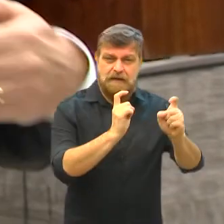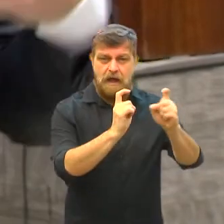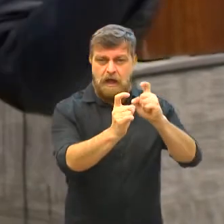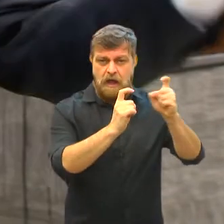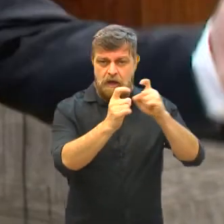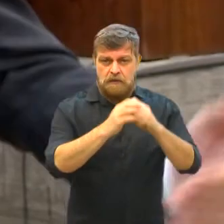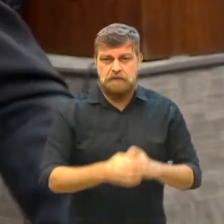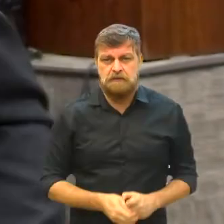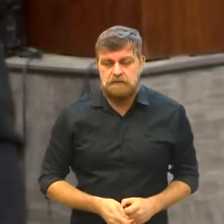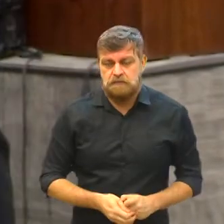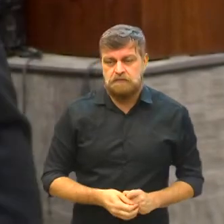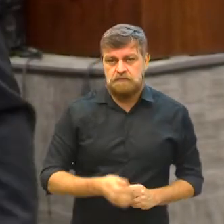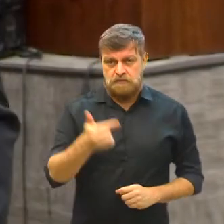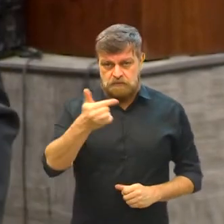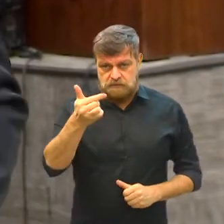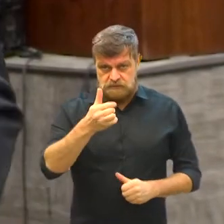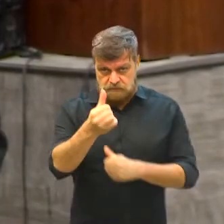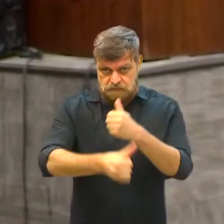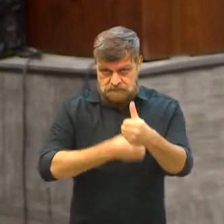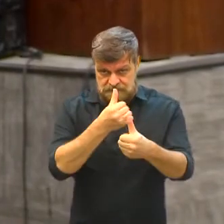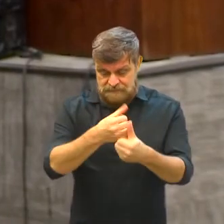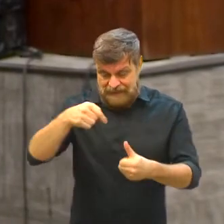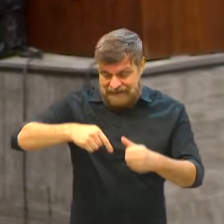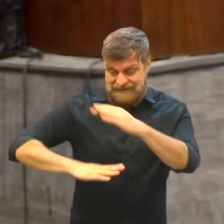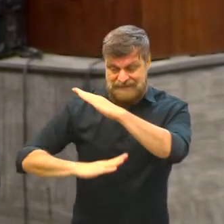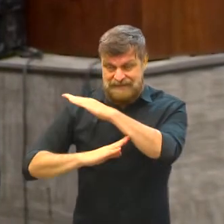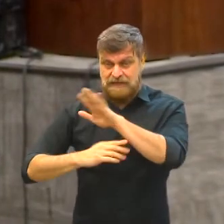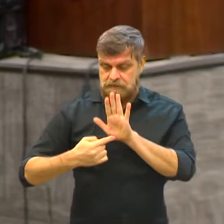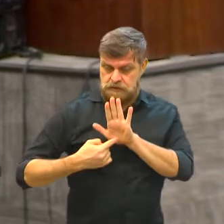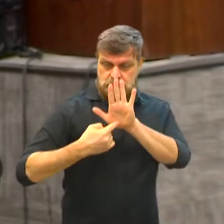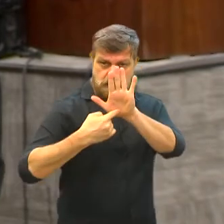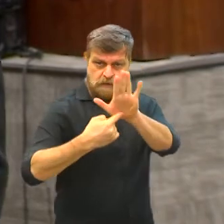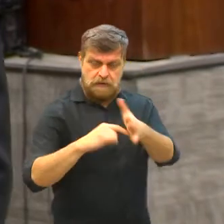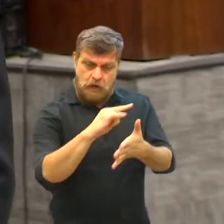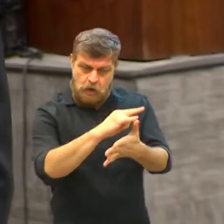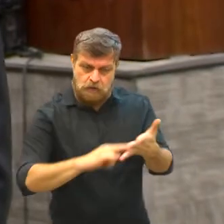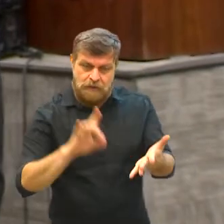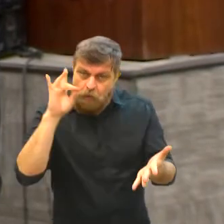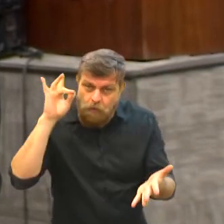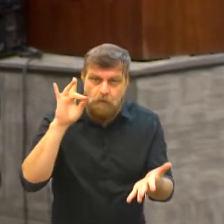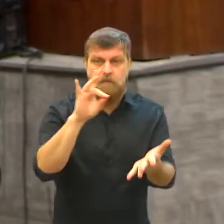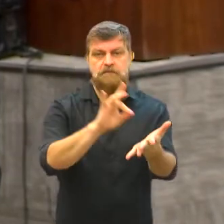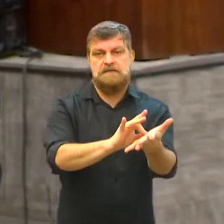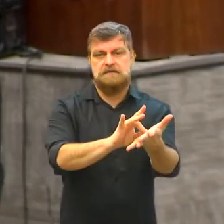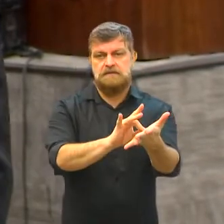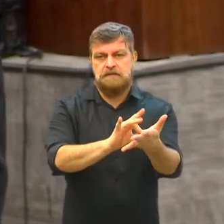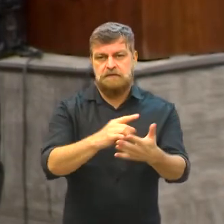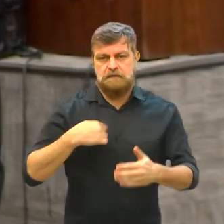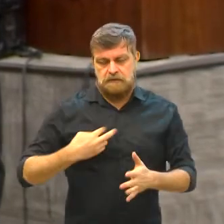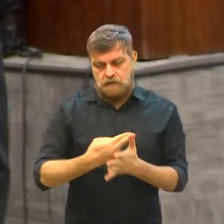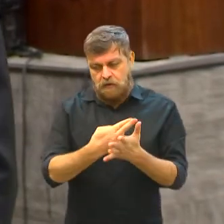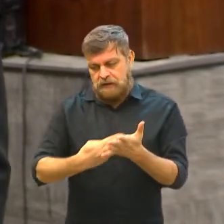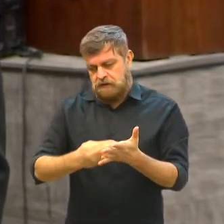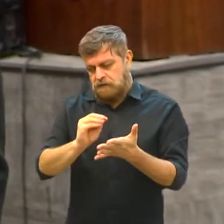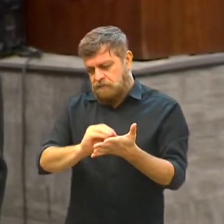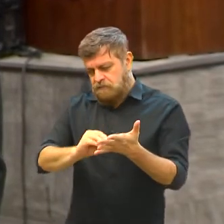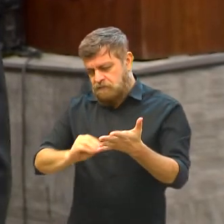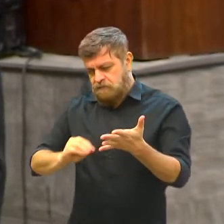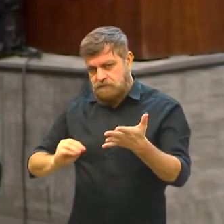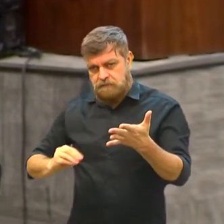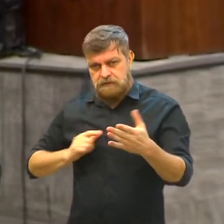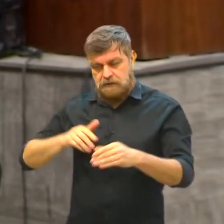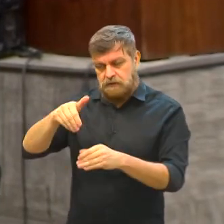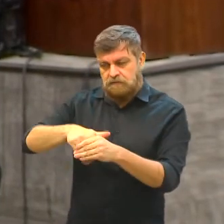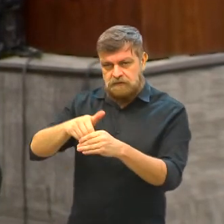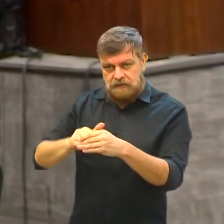reunião da segunda metade desse ano legislativo, já apresentar o documento oficial da comissão com o relatório